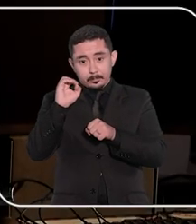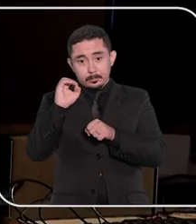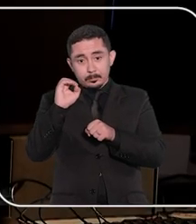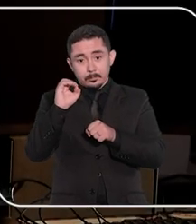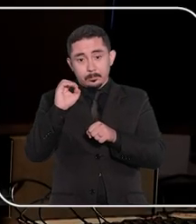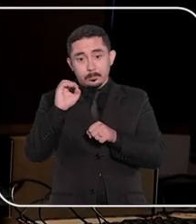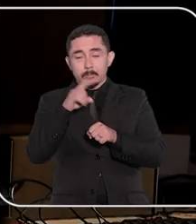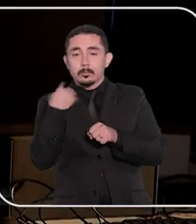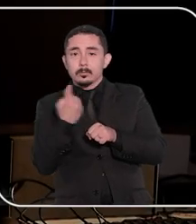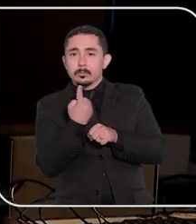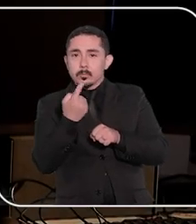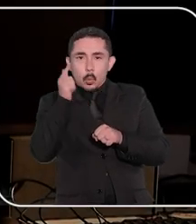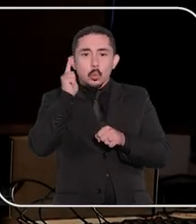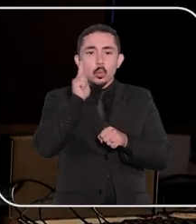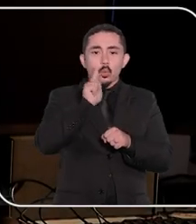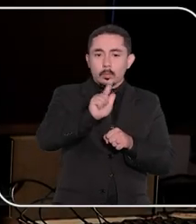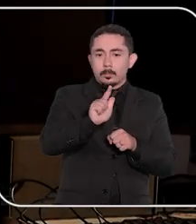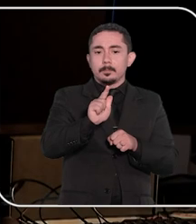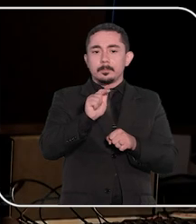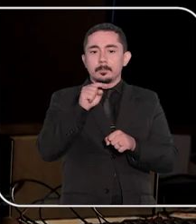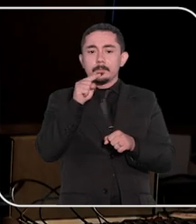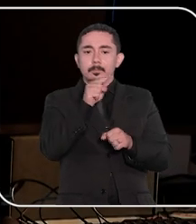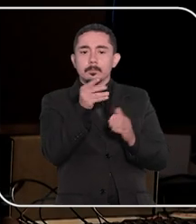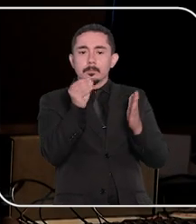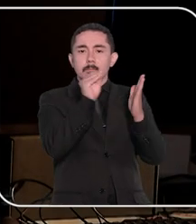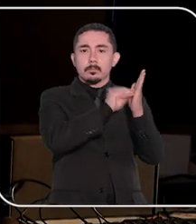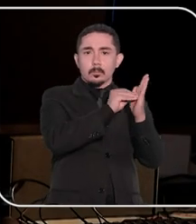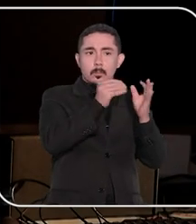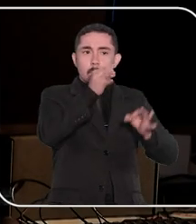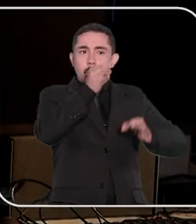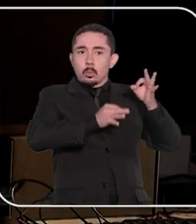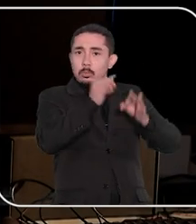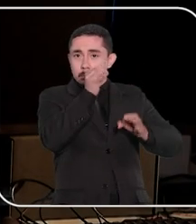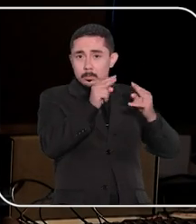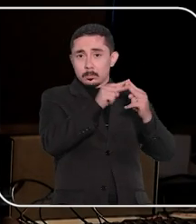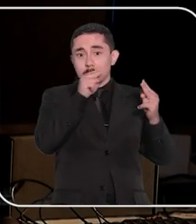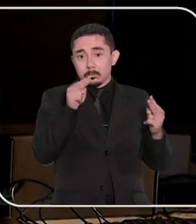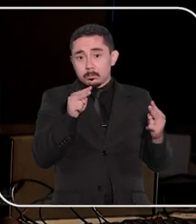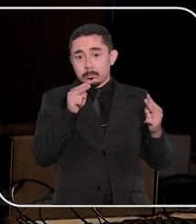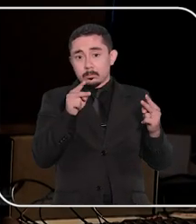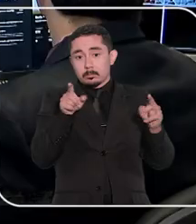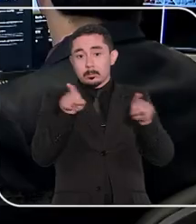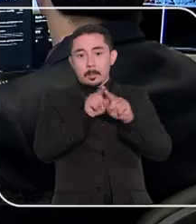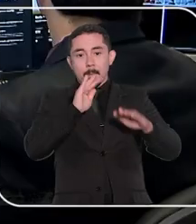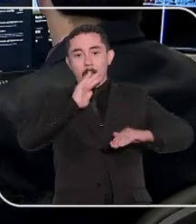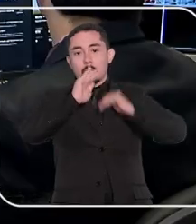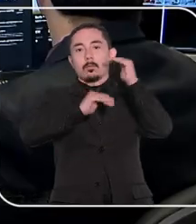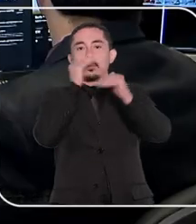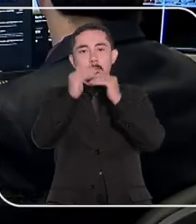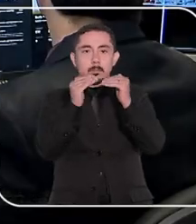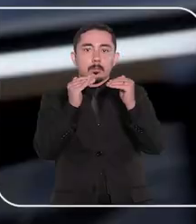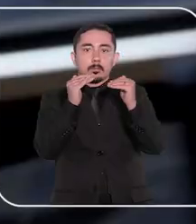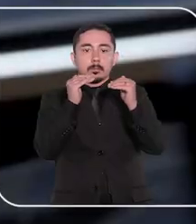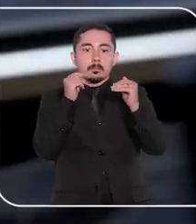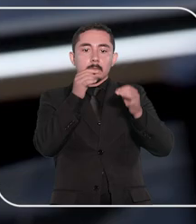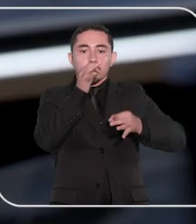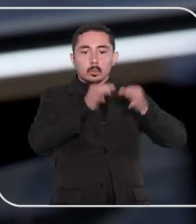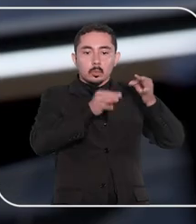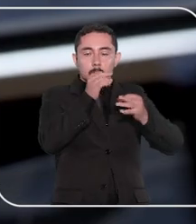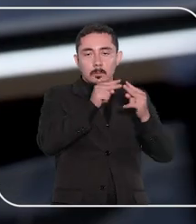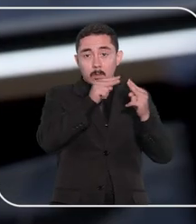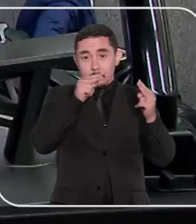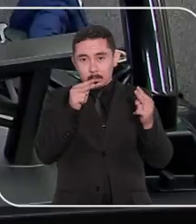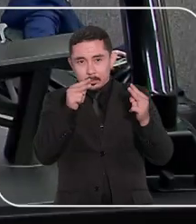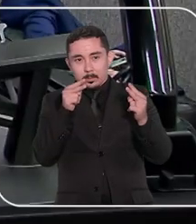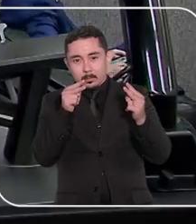2010 a gente conseguiu colocar o julgamento virtual aí a gente evoluiu o